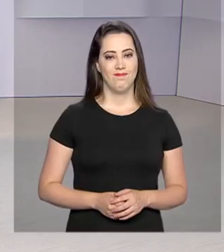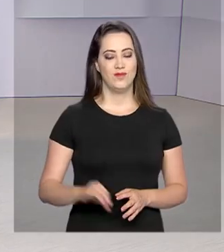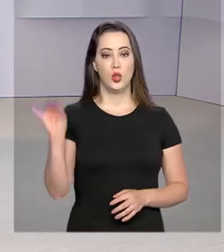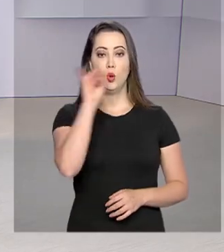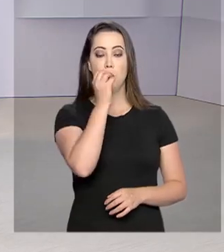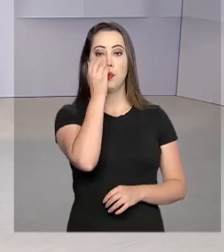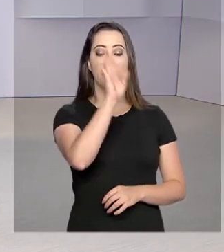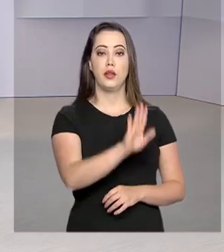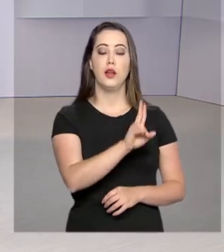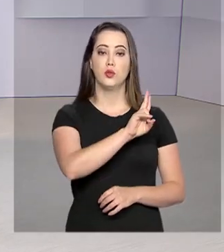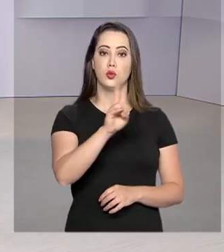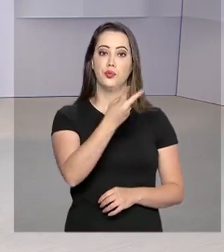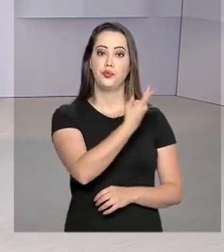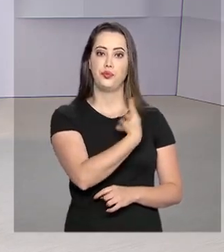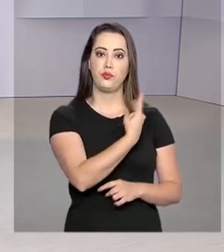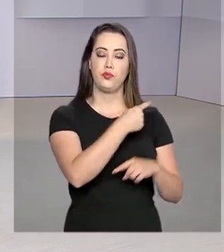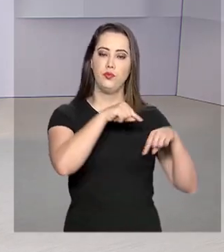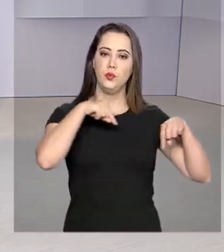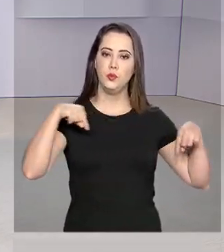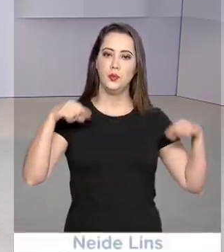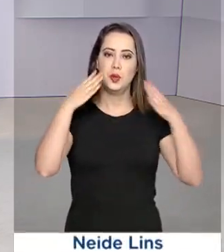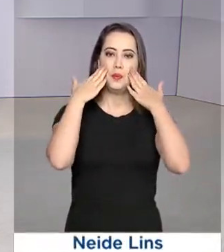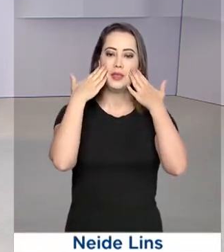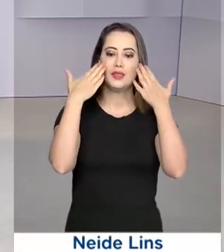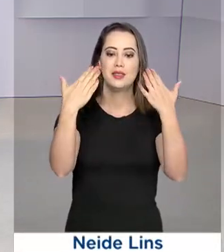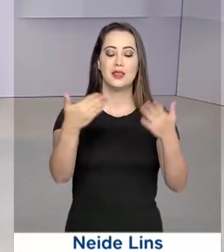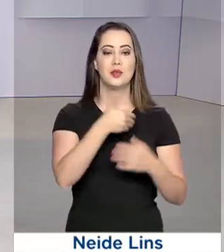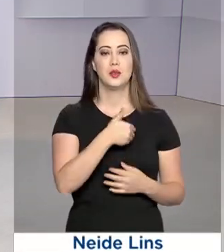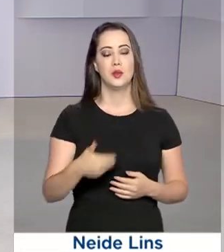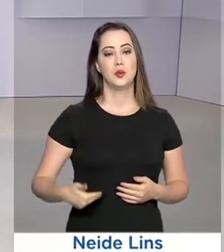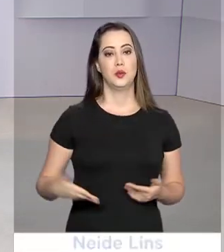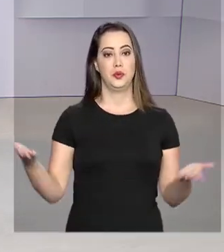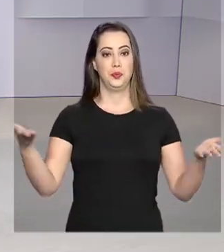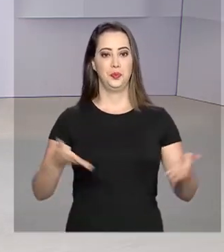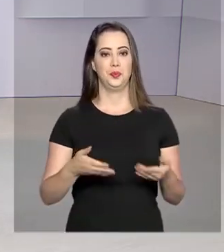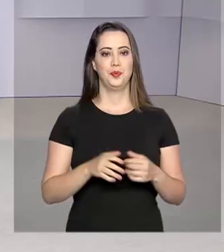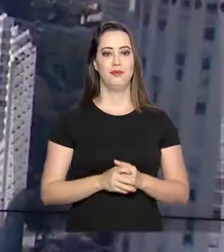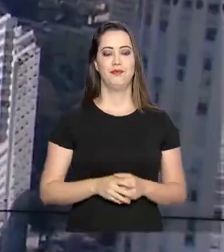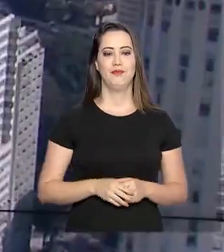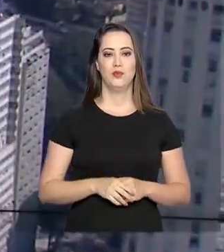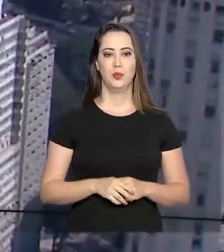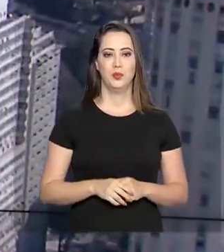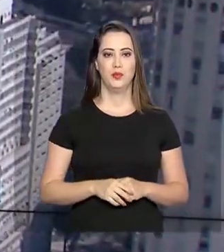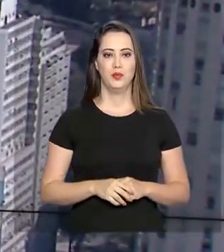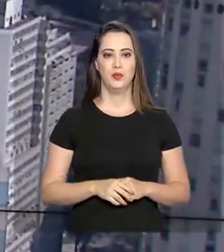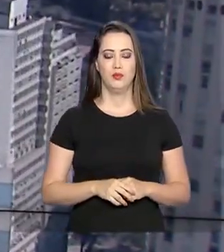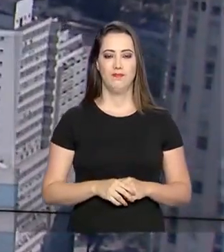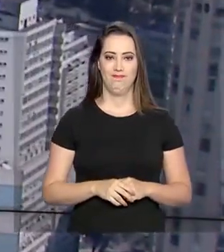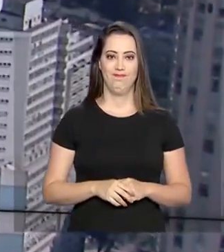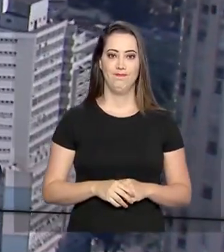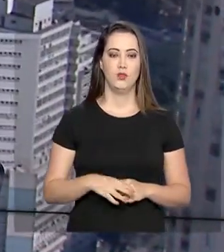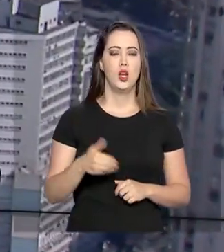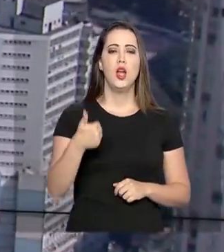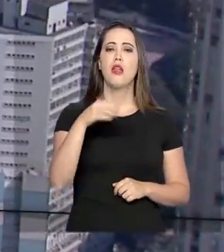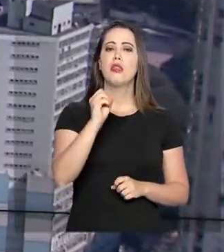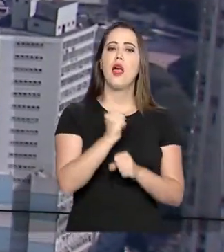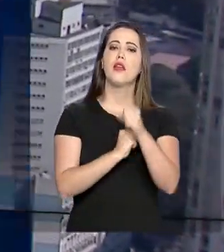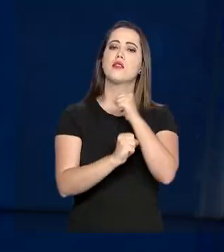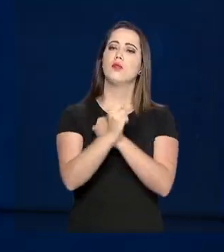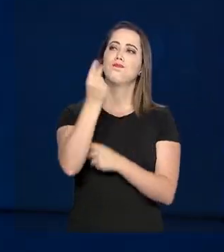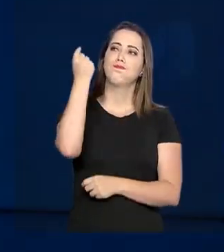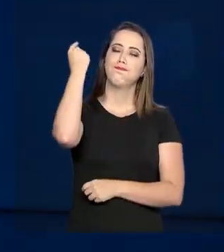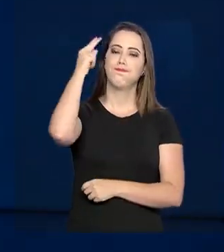Olá, boa tarde, eu sou Roberto Camargo e estamos de volta com mais uma edição do Governo Agora. Há 10 anos, um